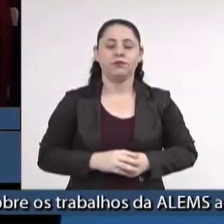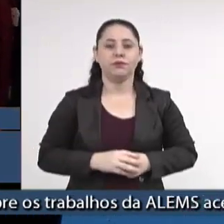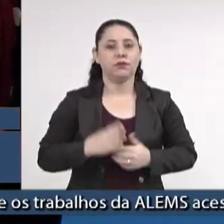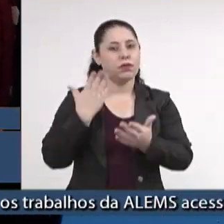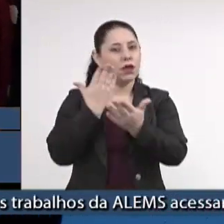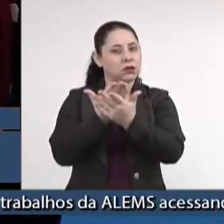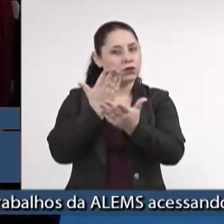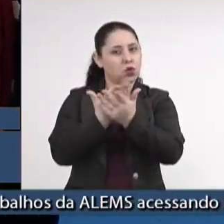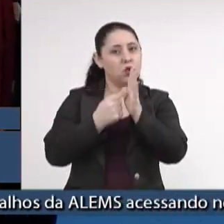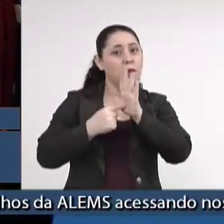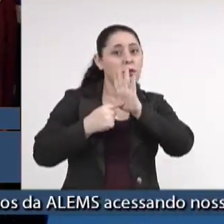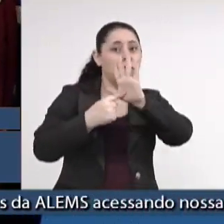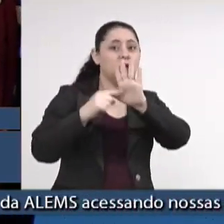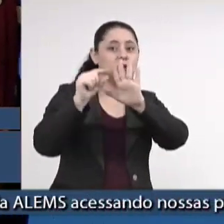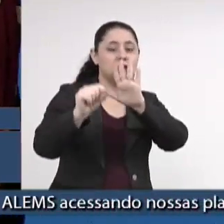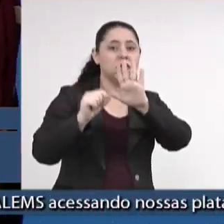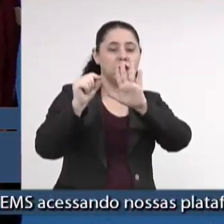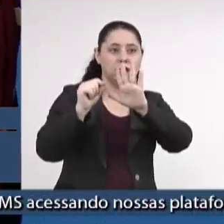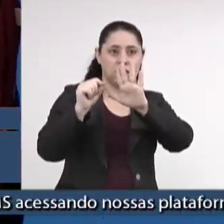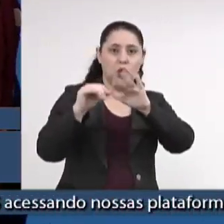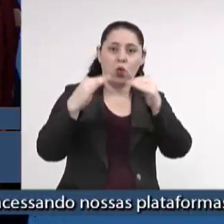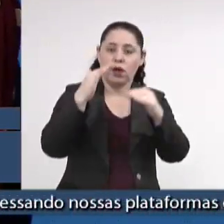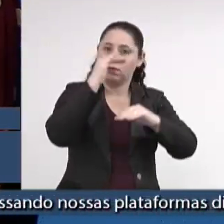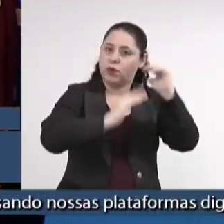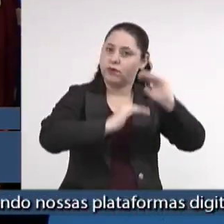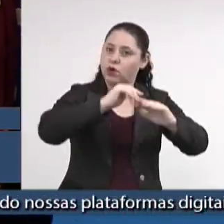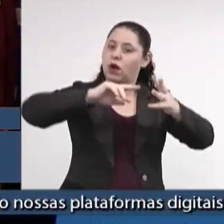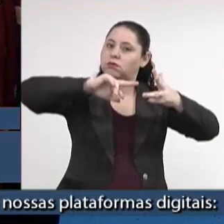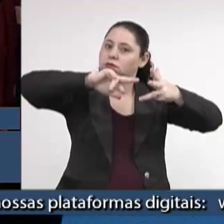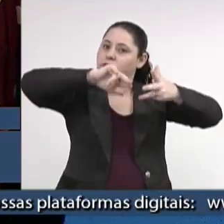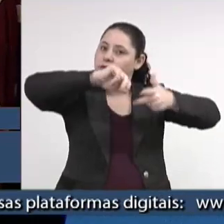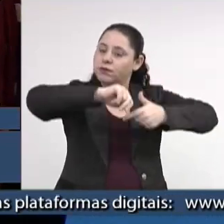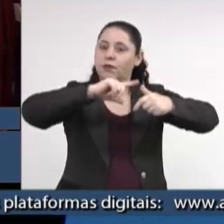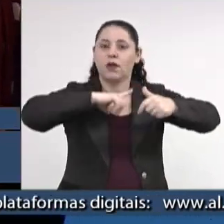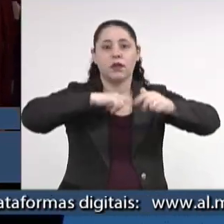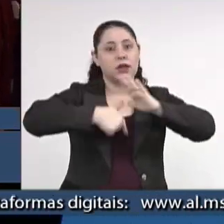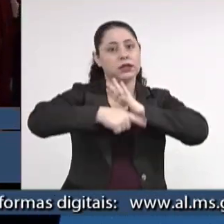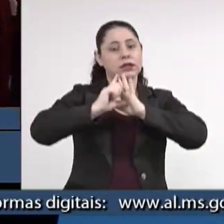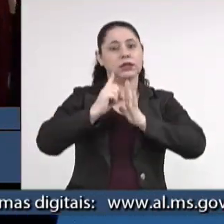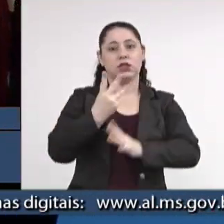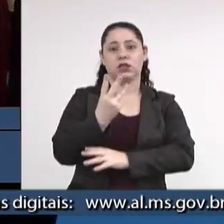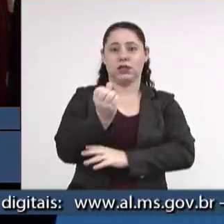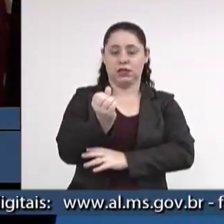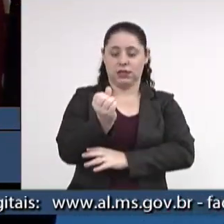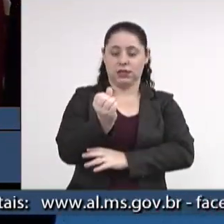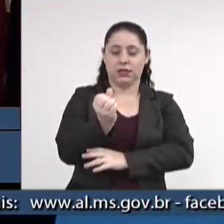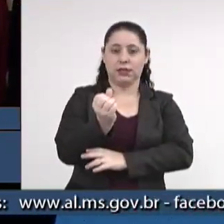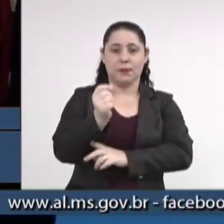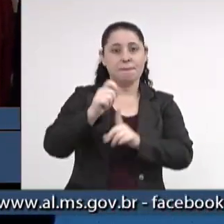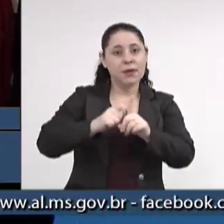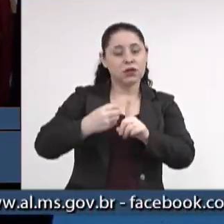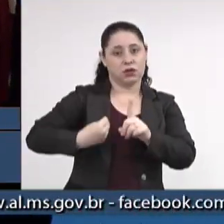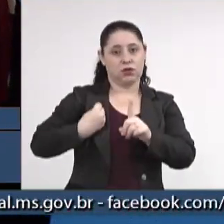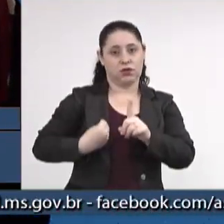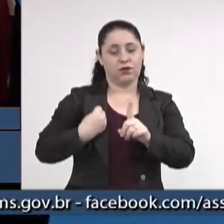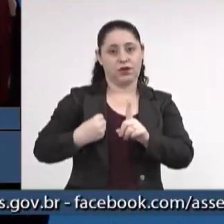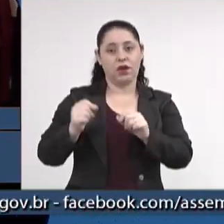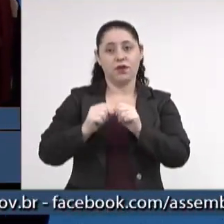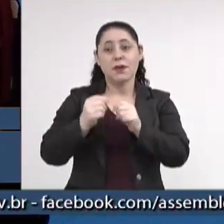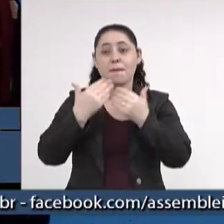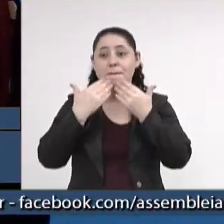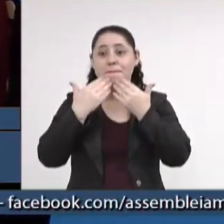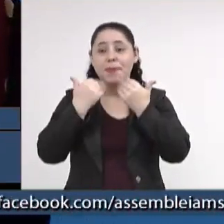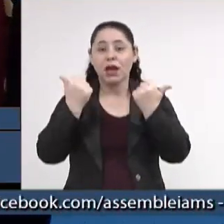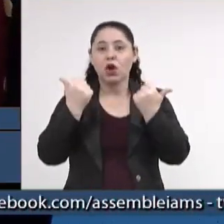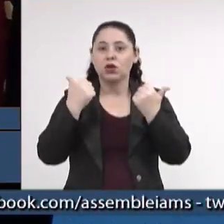Estudos apontam que as intervenções fornecidas antes dos 36 meses de vida levam a